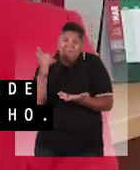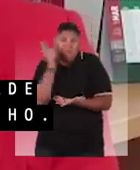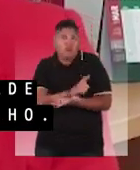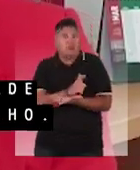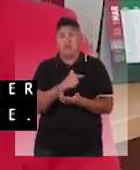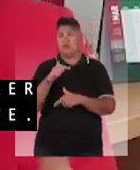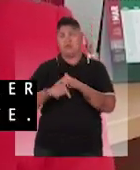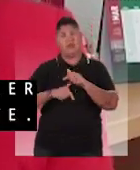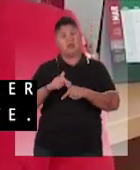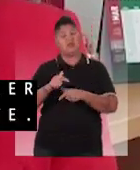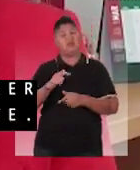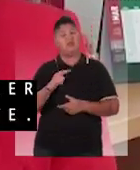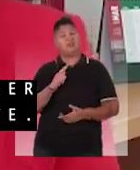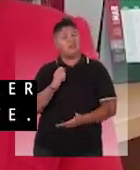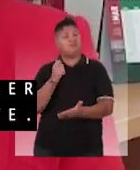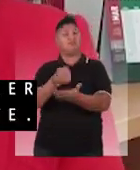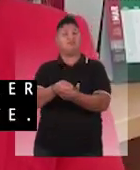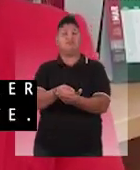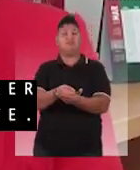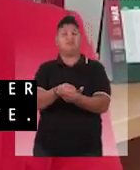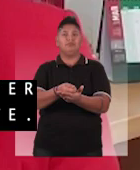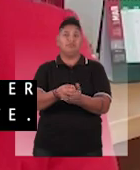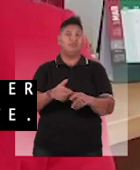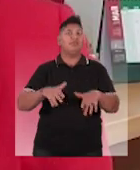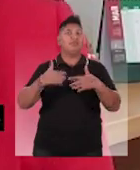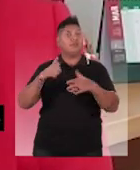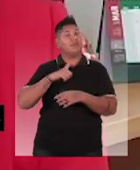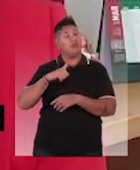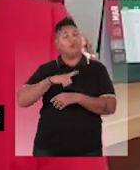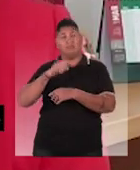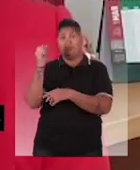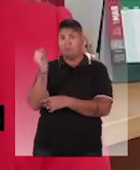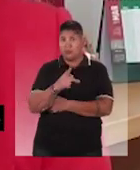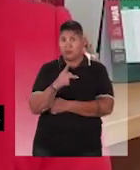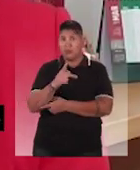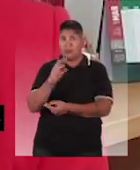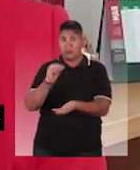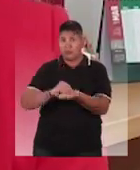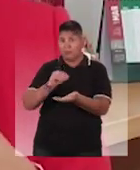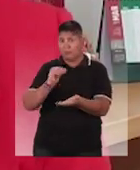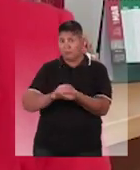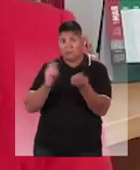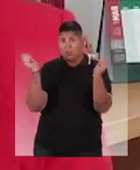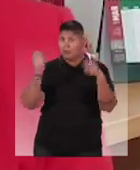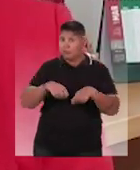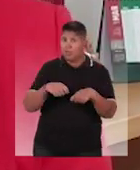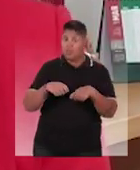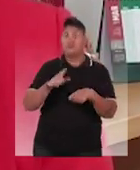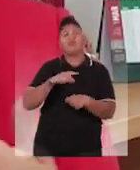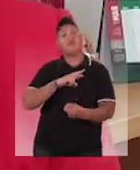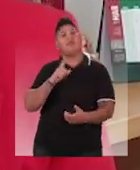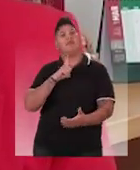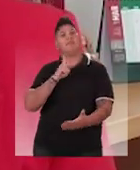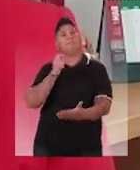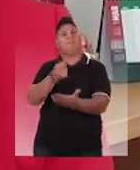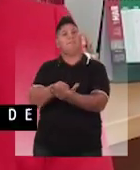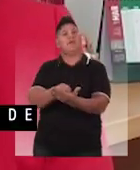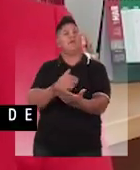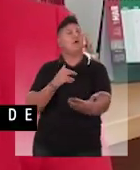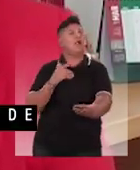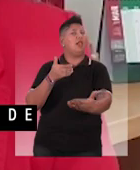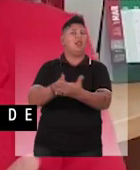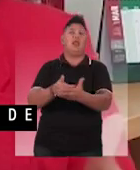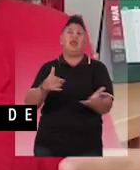para o trabalho. Então, ele vai receber esse auxílio-acidente. E tem também a aposentadoria por invalidez, que ela vai ser paga